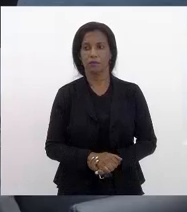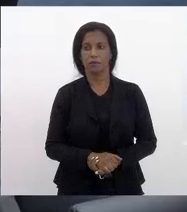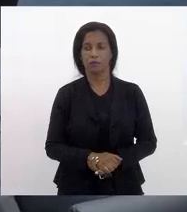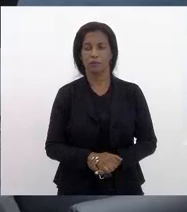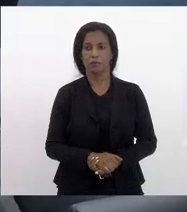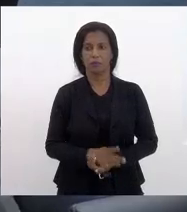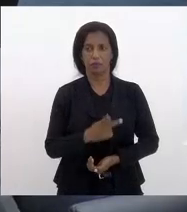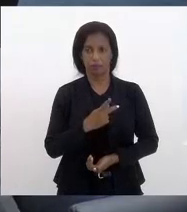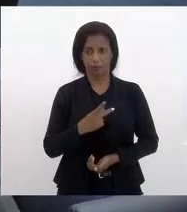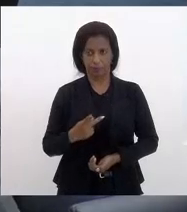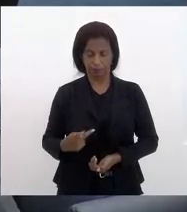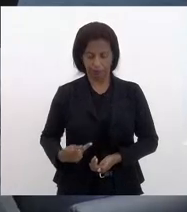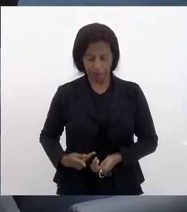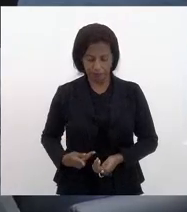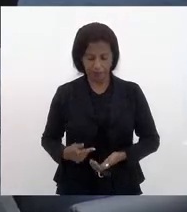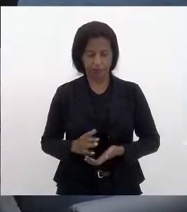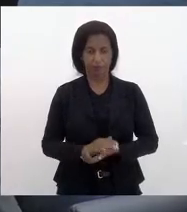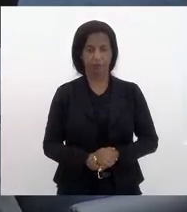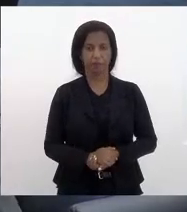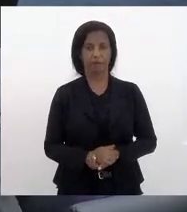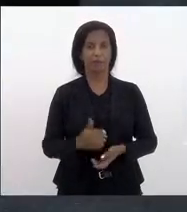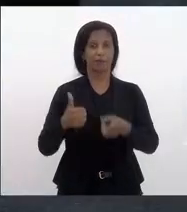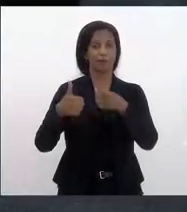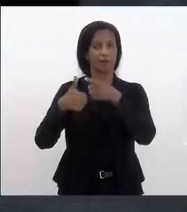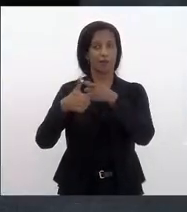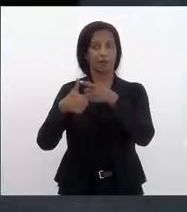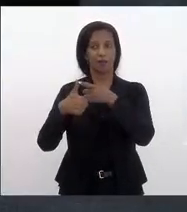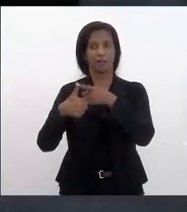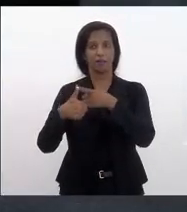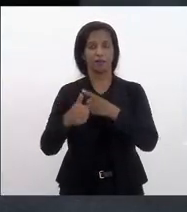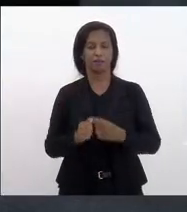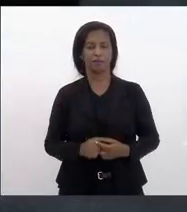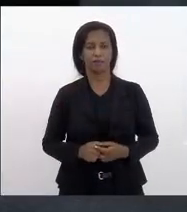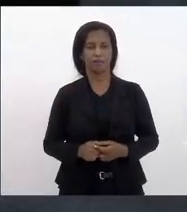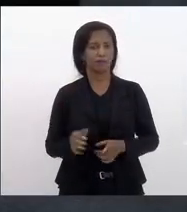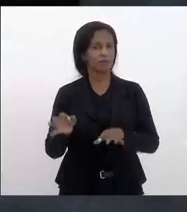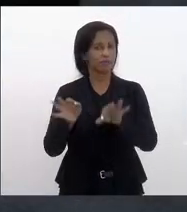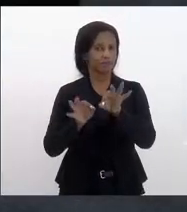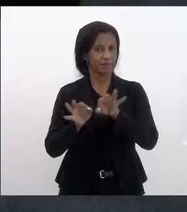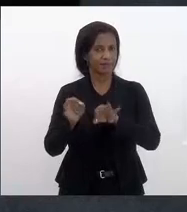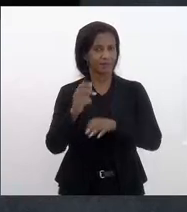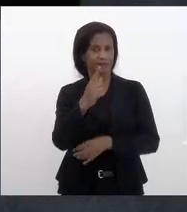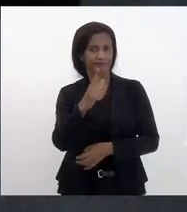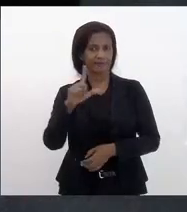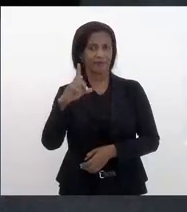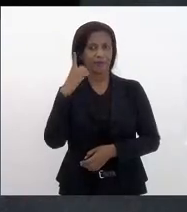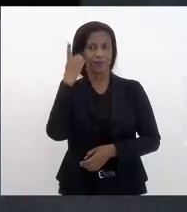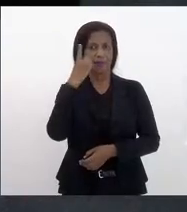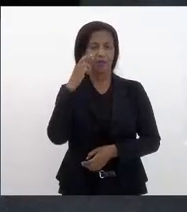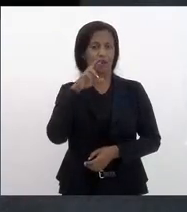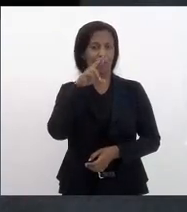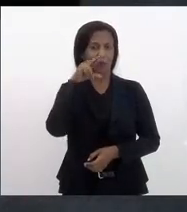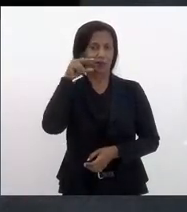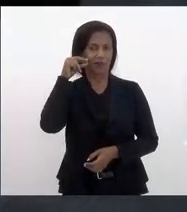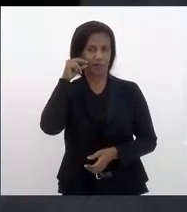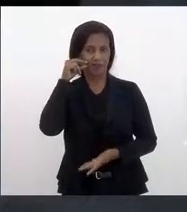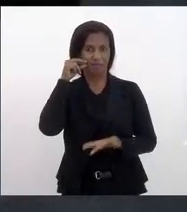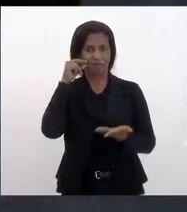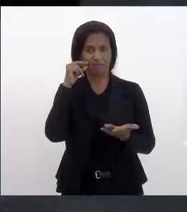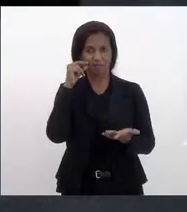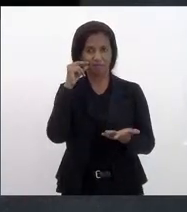Presidente, primeiro que é um projeto do deputado Rosenberg Reis,